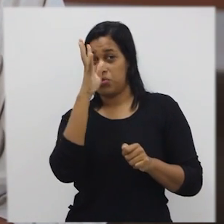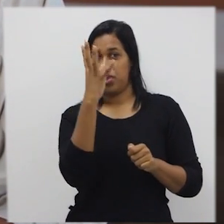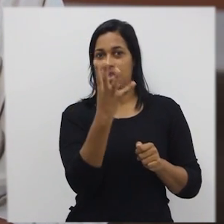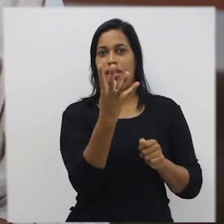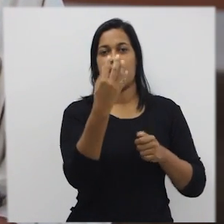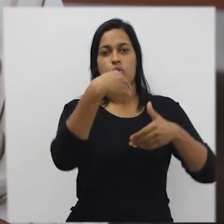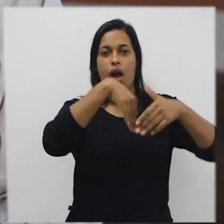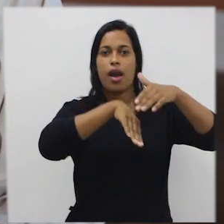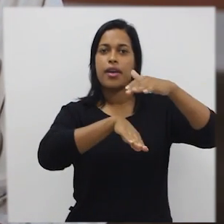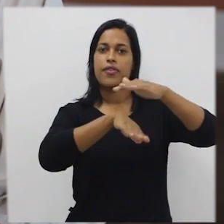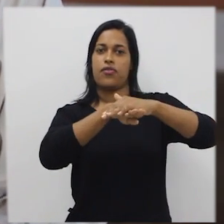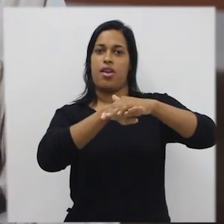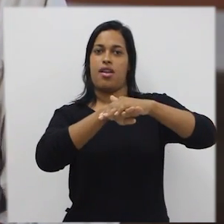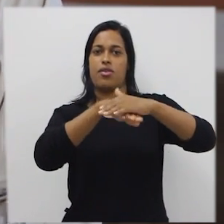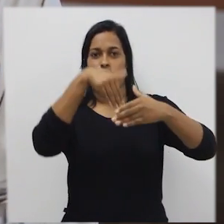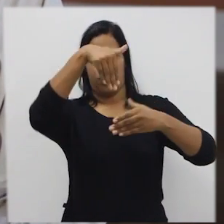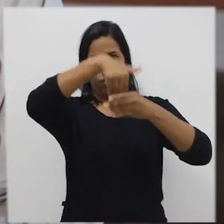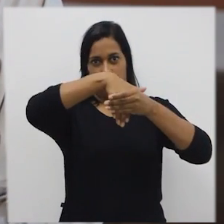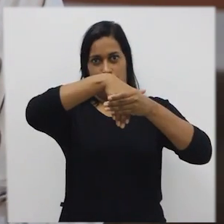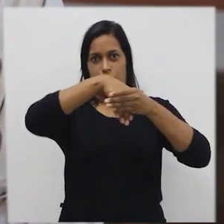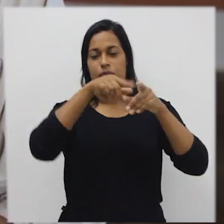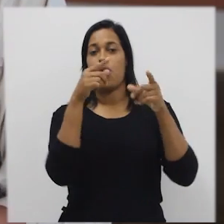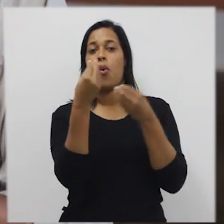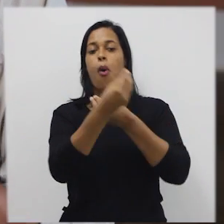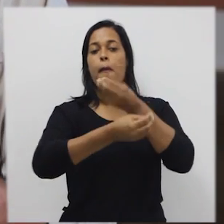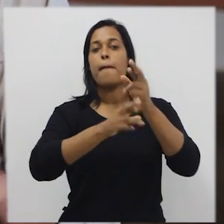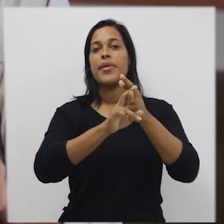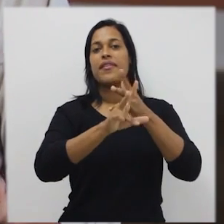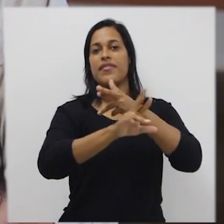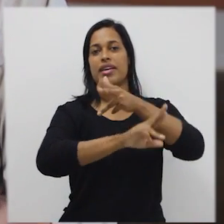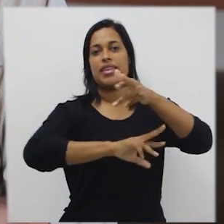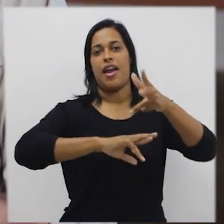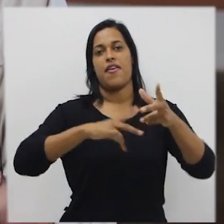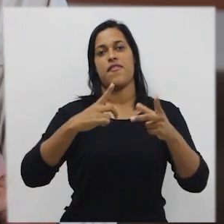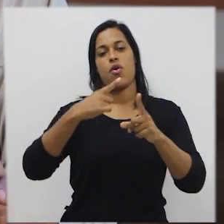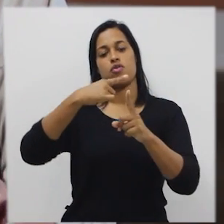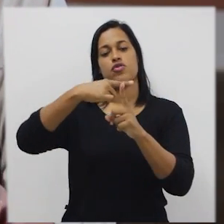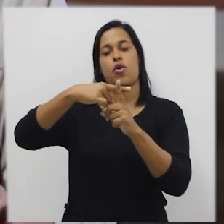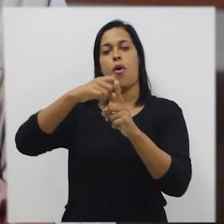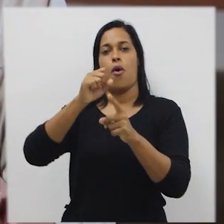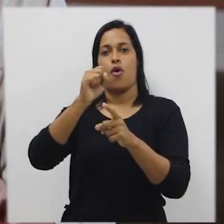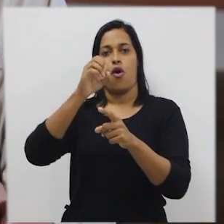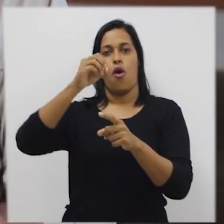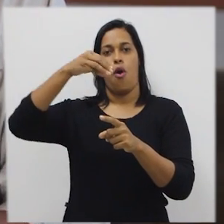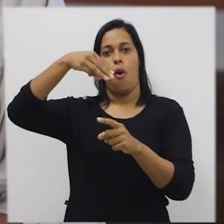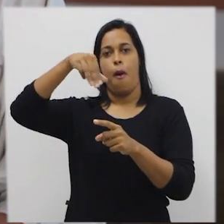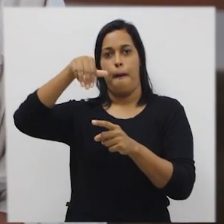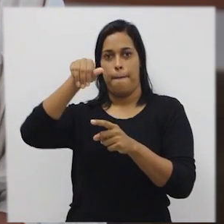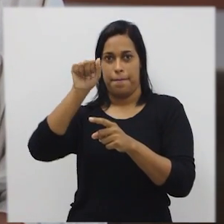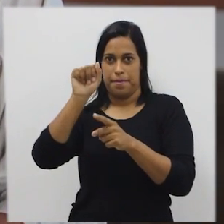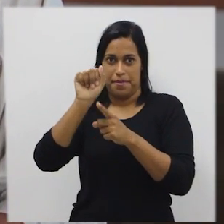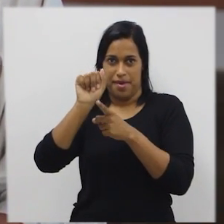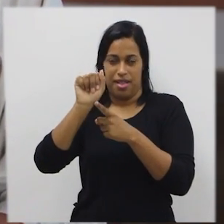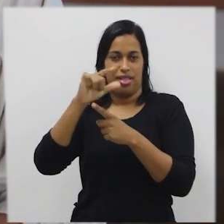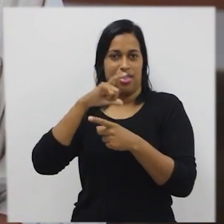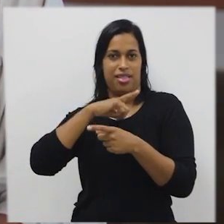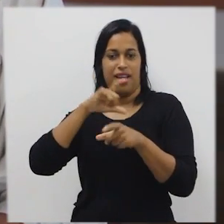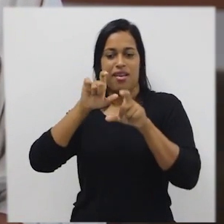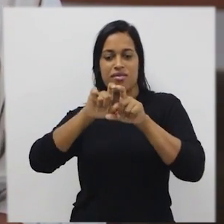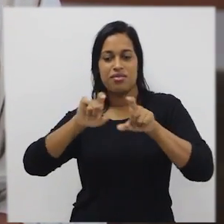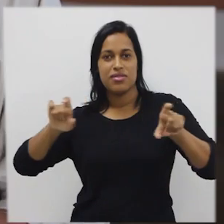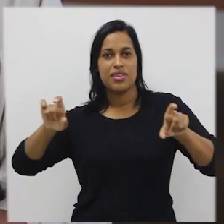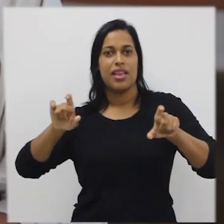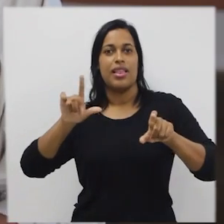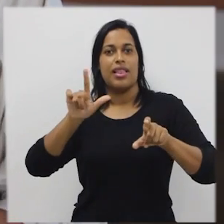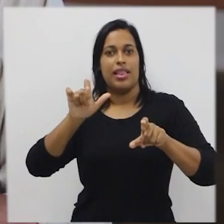na variável soma. Então, nós vimos o comando leia para a entrada de dados, a atribuição que vai